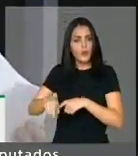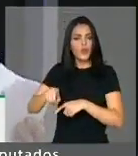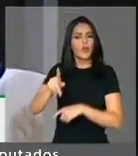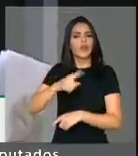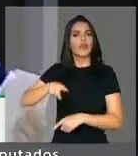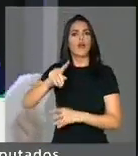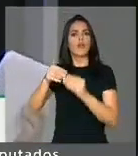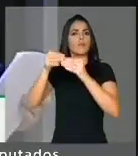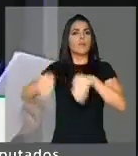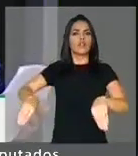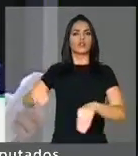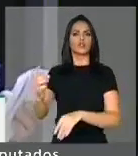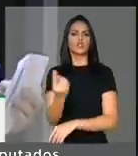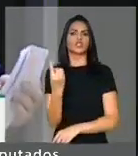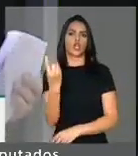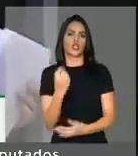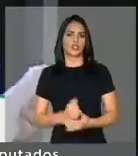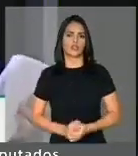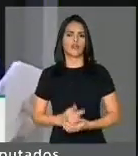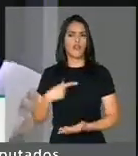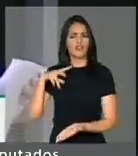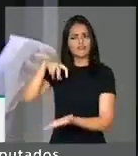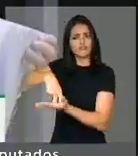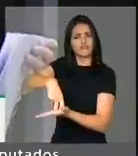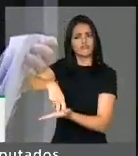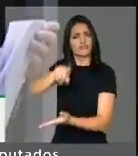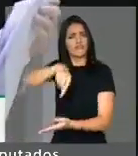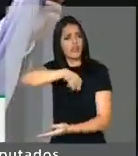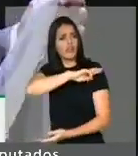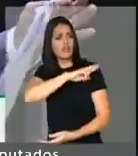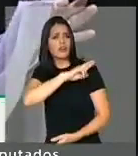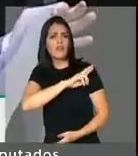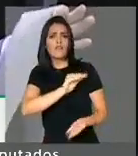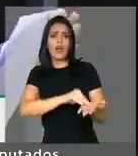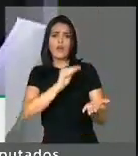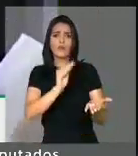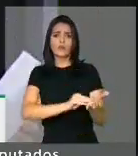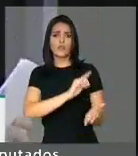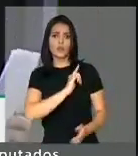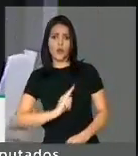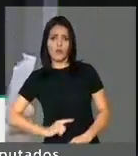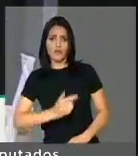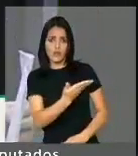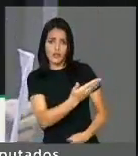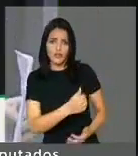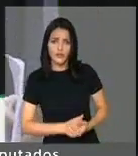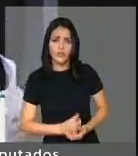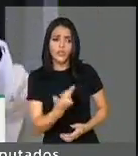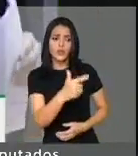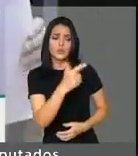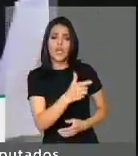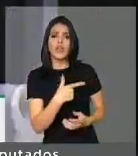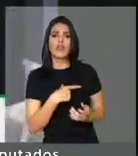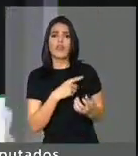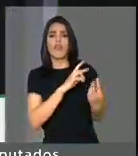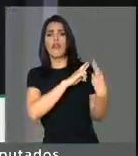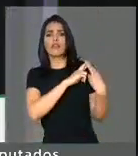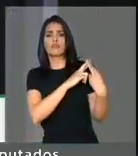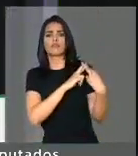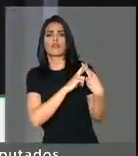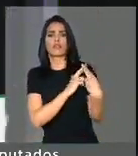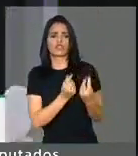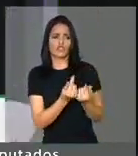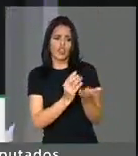prejuízo. Não seja penalizado pela irresponsabilidade de um governo que trata o recurso público como uma questão politiqueira.